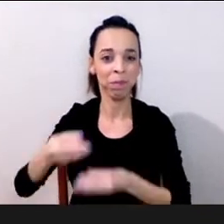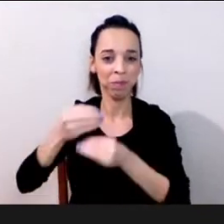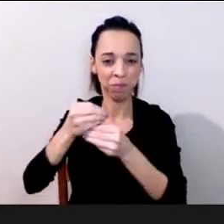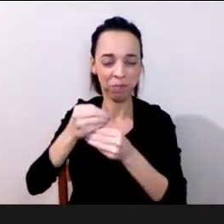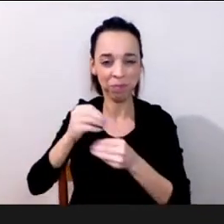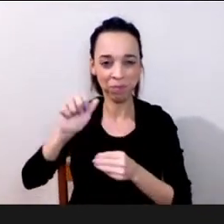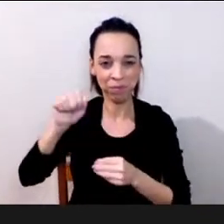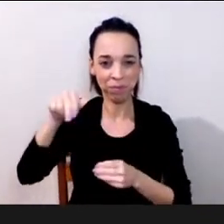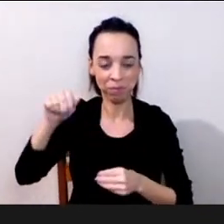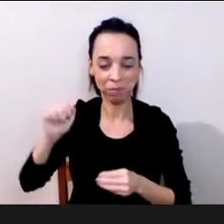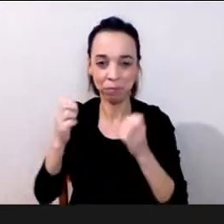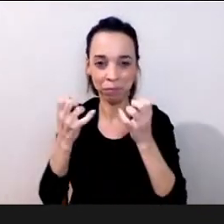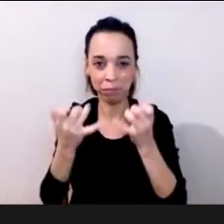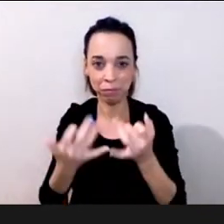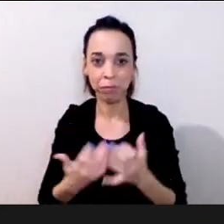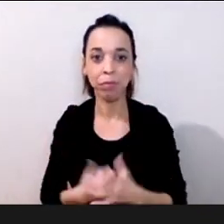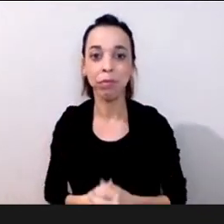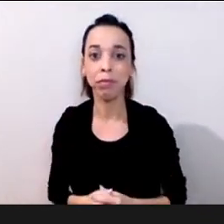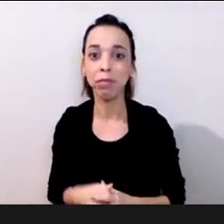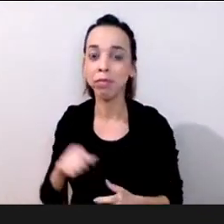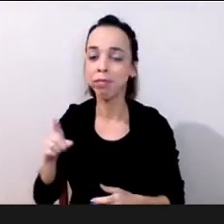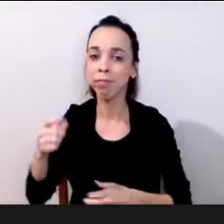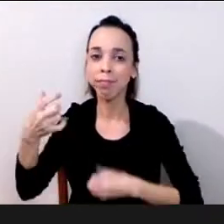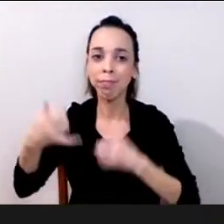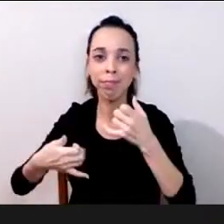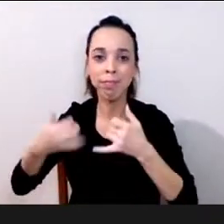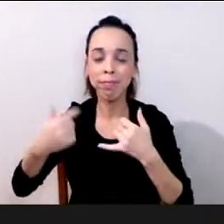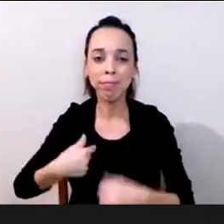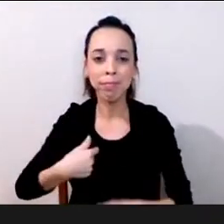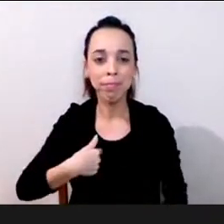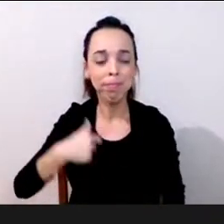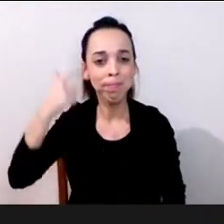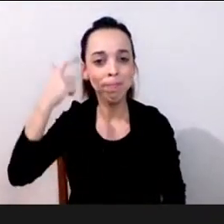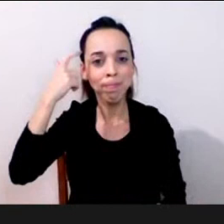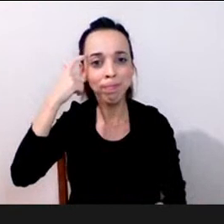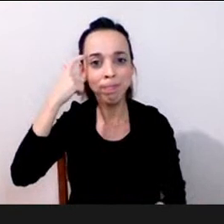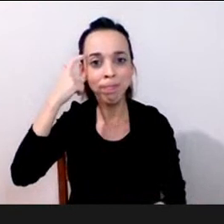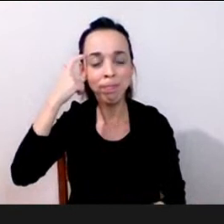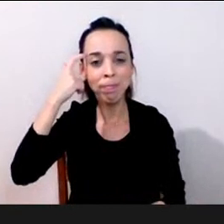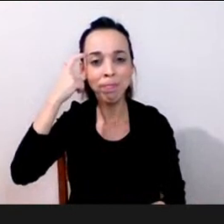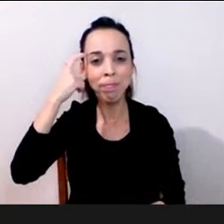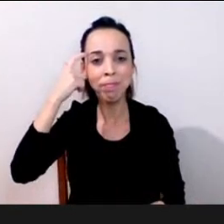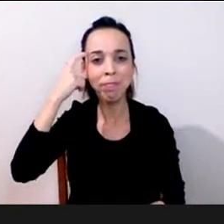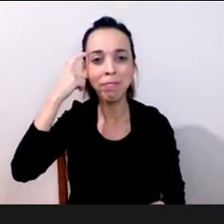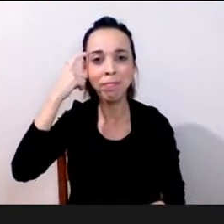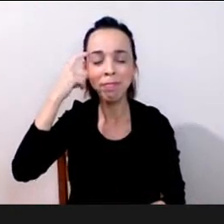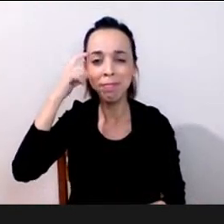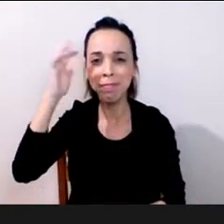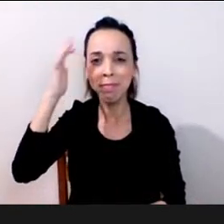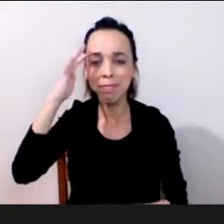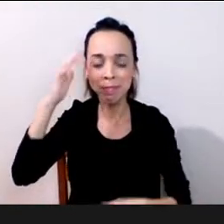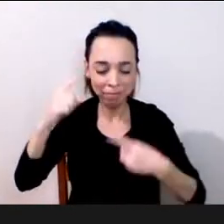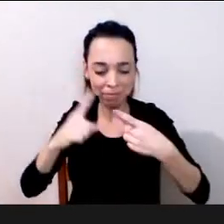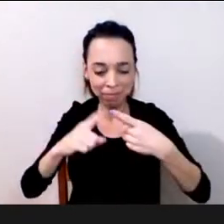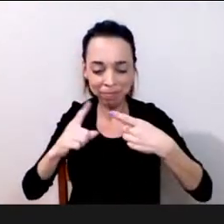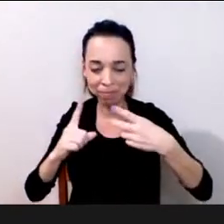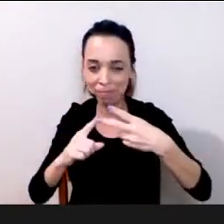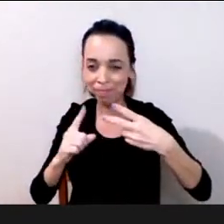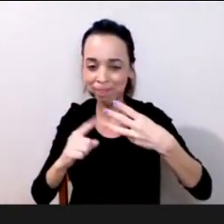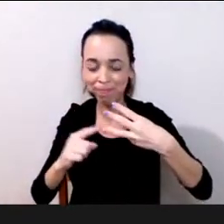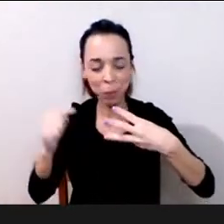é o Ana o que você acabou de colocar eu consegui colocar né é um dos três pontos que eu trouxe